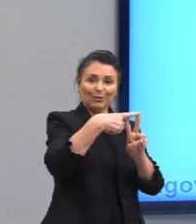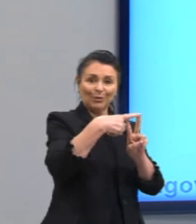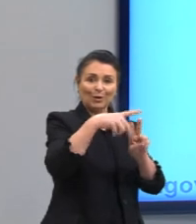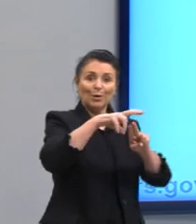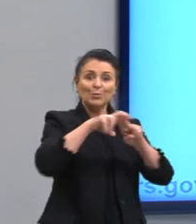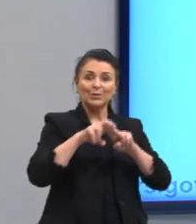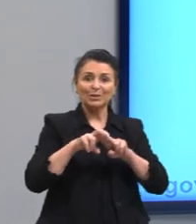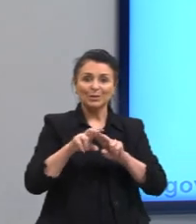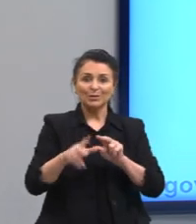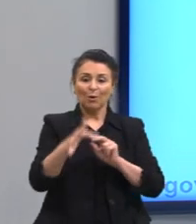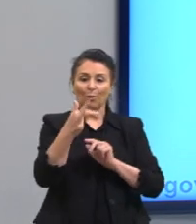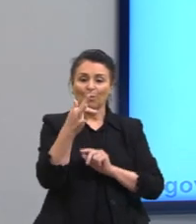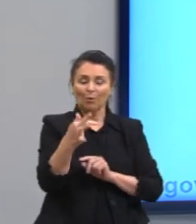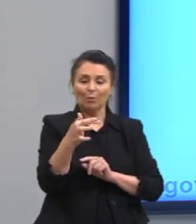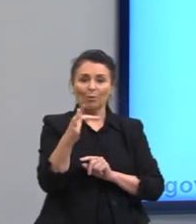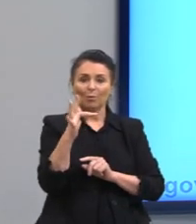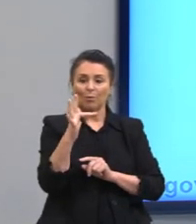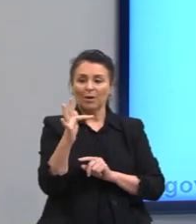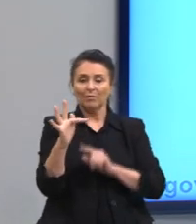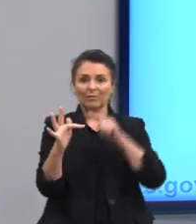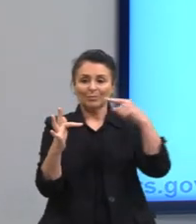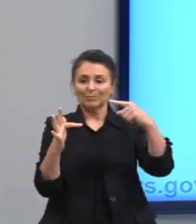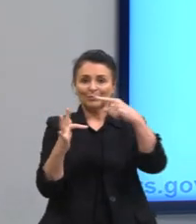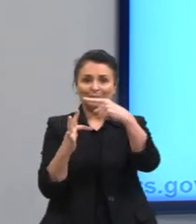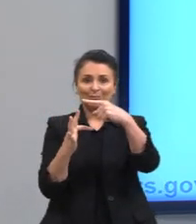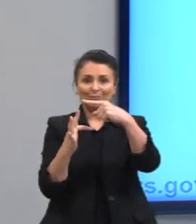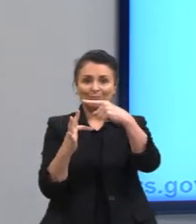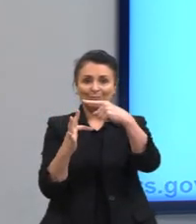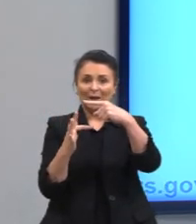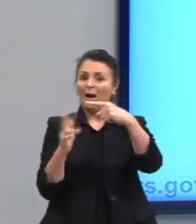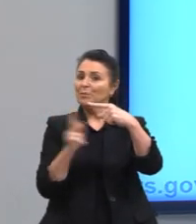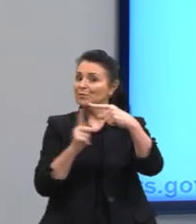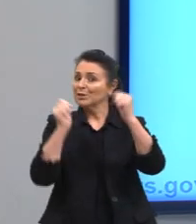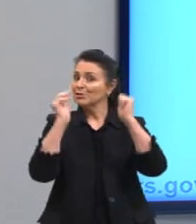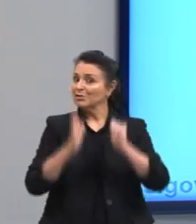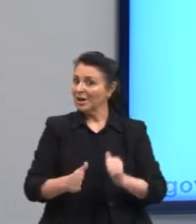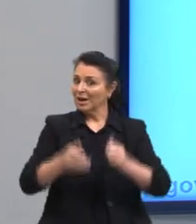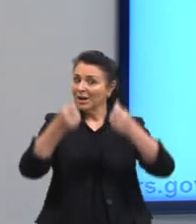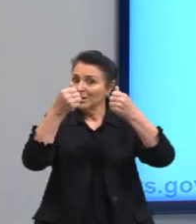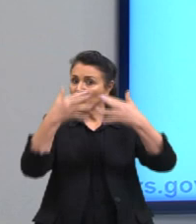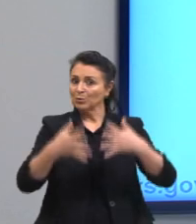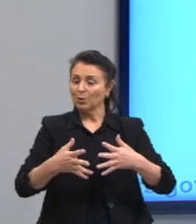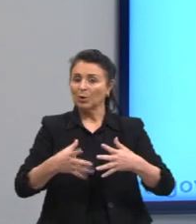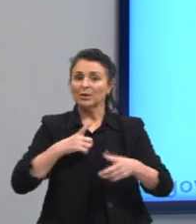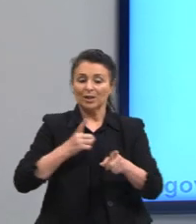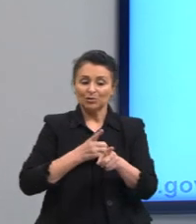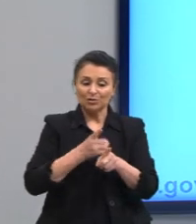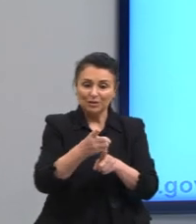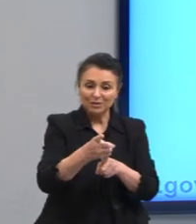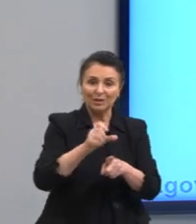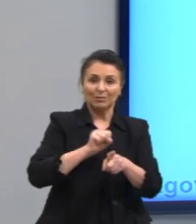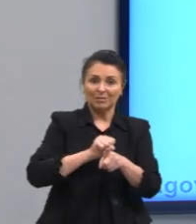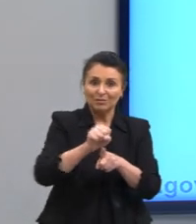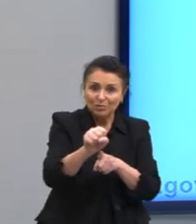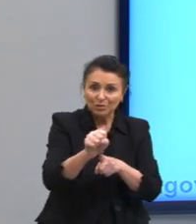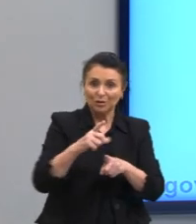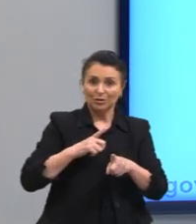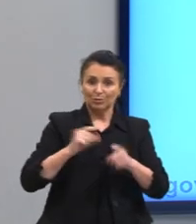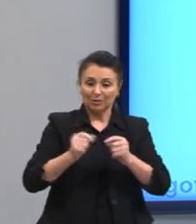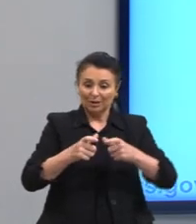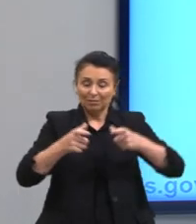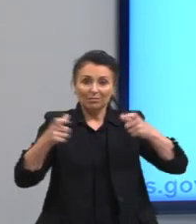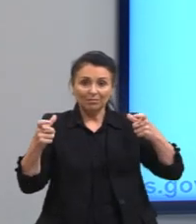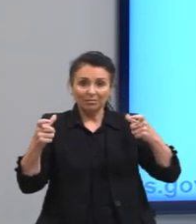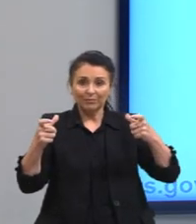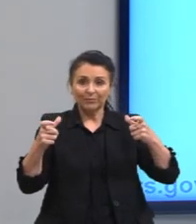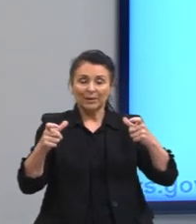isso que tem uma flechinha em cima. A gente já conversou sobre o vetor, porque tem direção, tem sentido, tem tamanho, tá? A